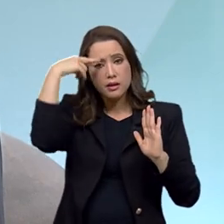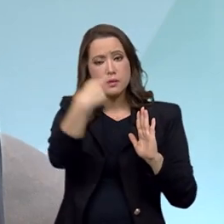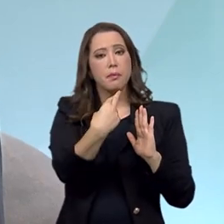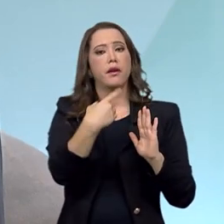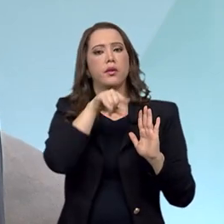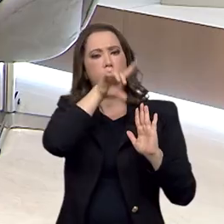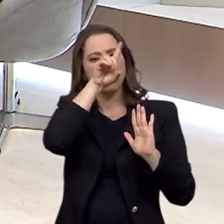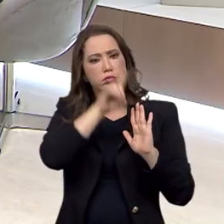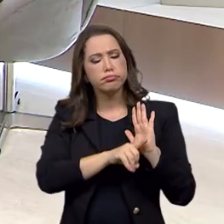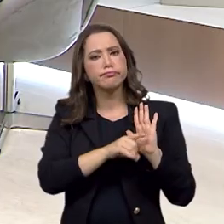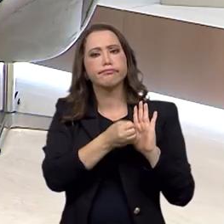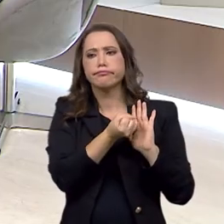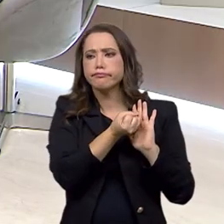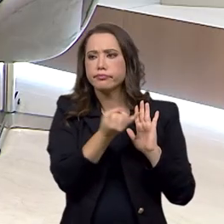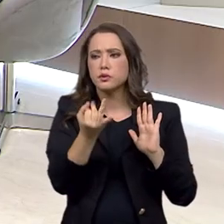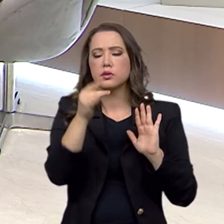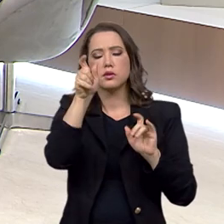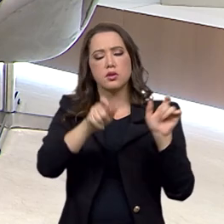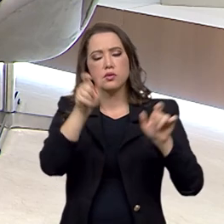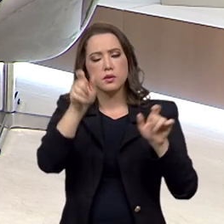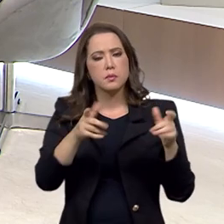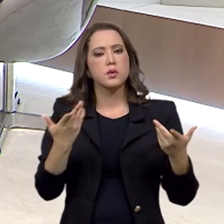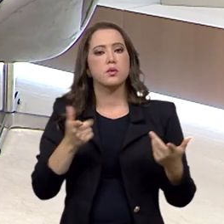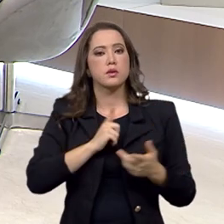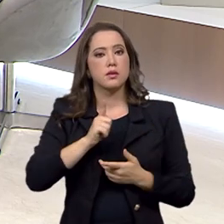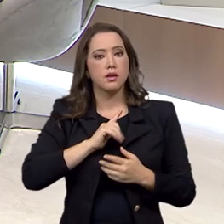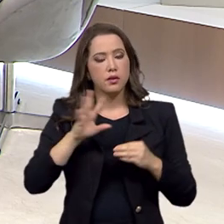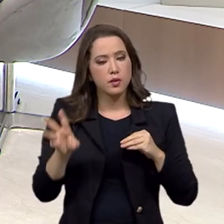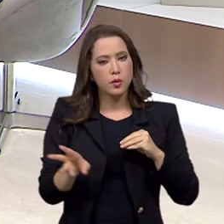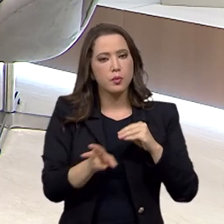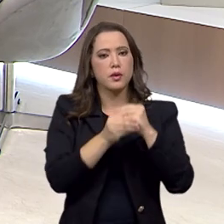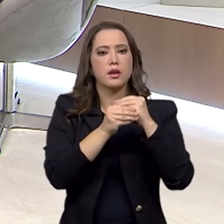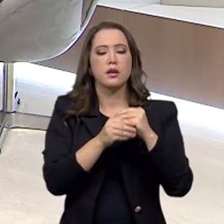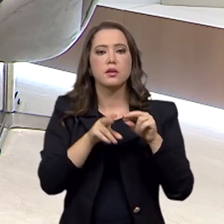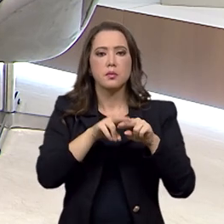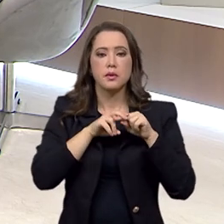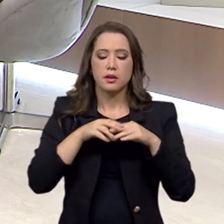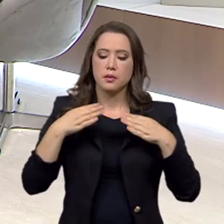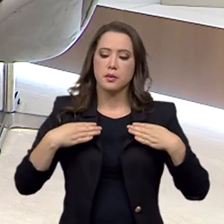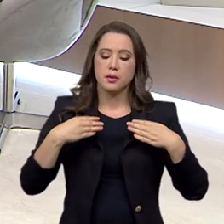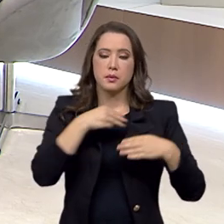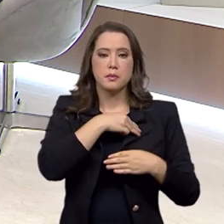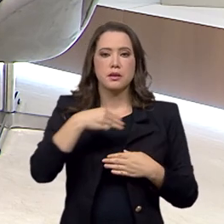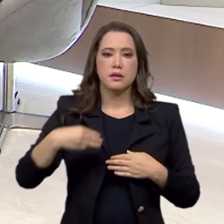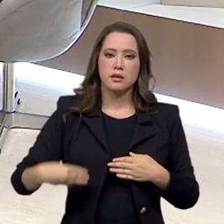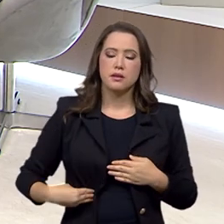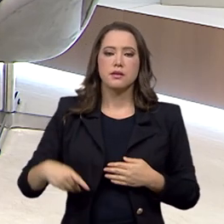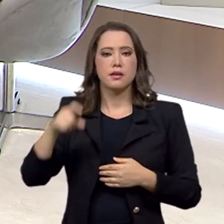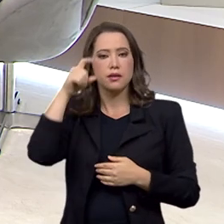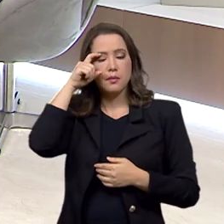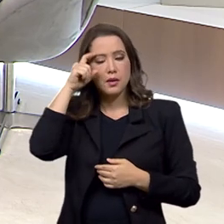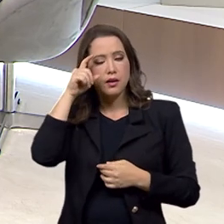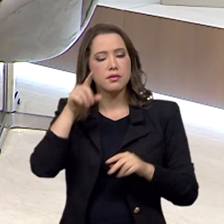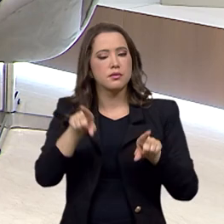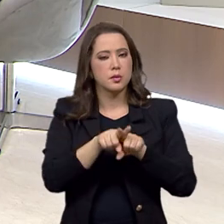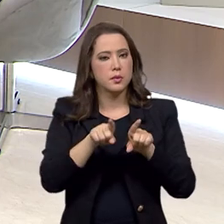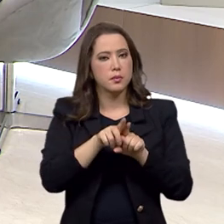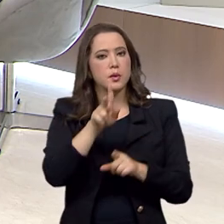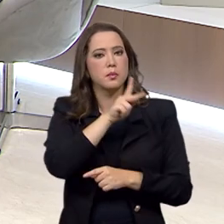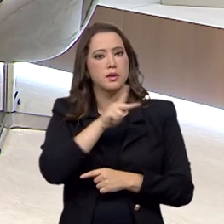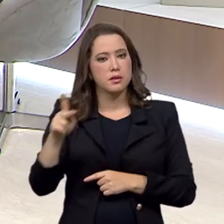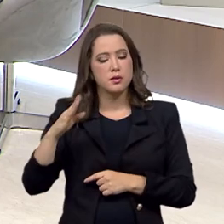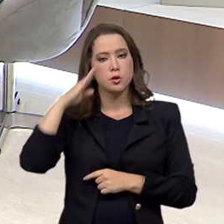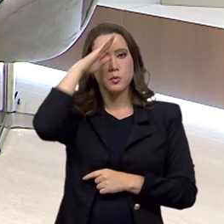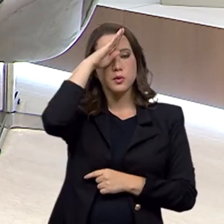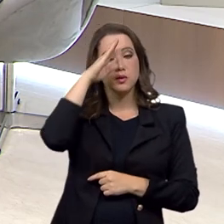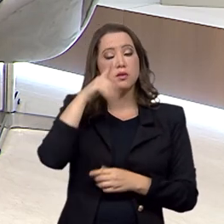diversidade que foi incorporada à ouvidoria a partir da gestão da ministra Damares e do presidente Jair Bolsonaro, e que conta